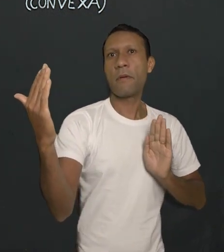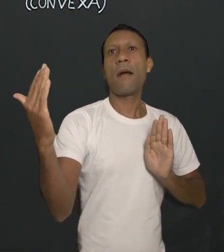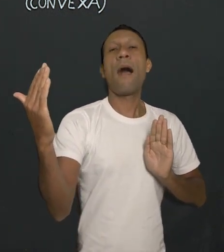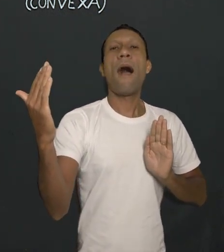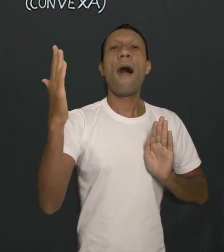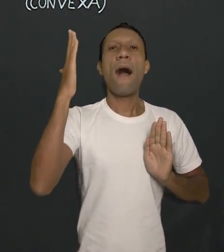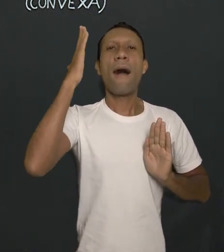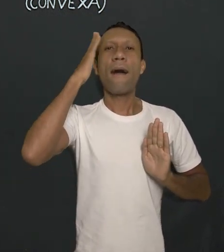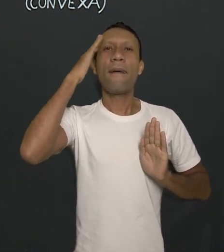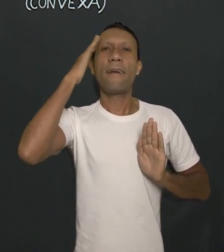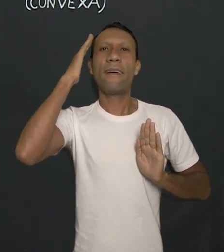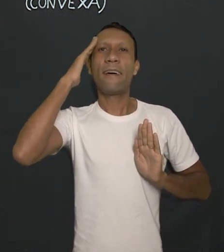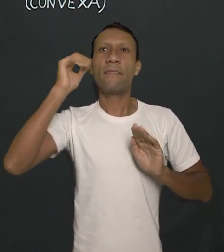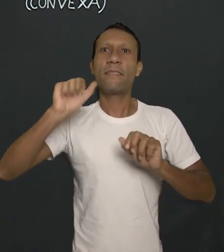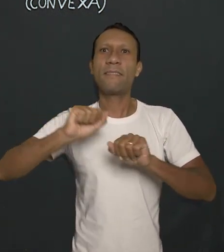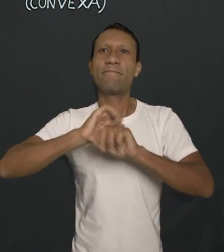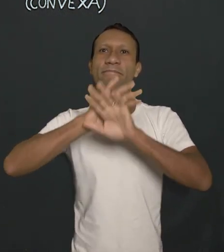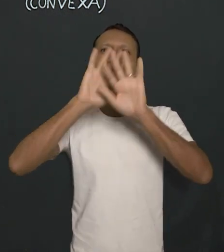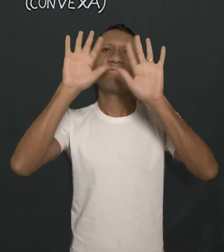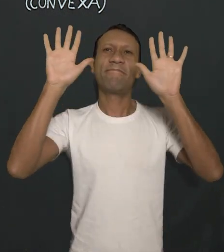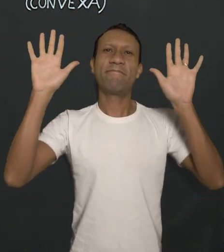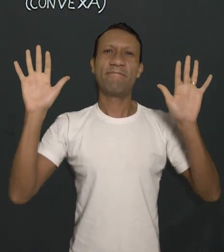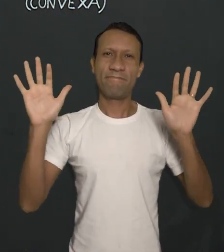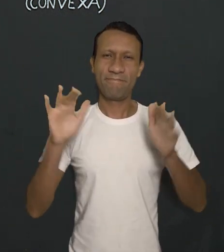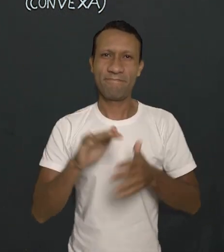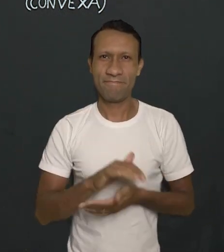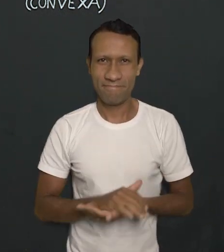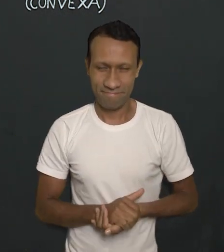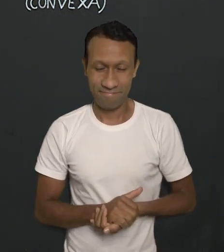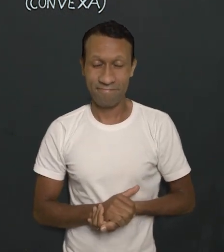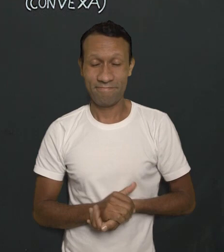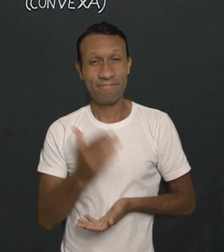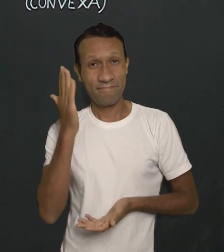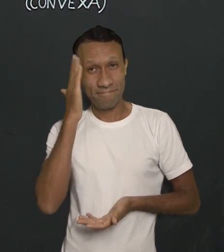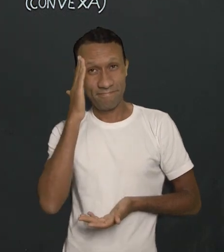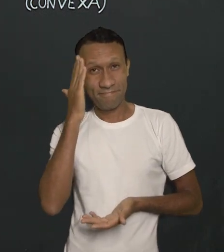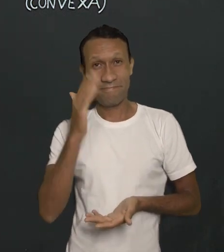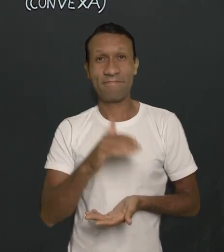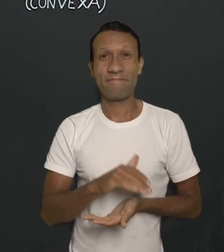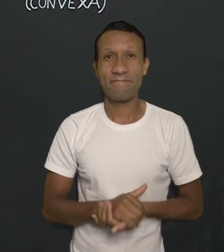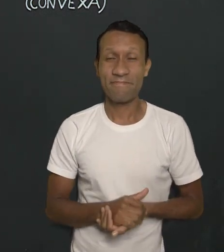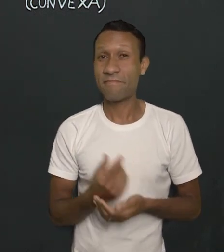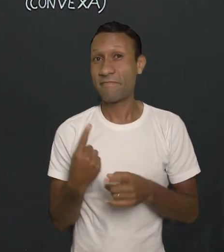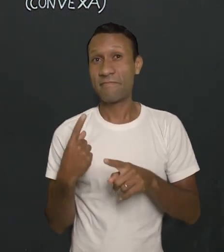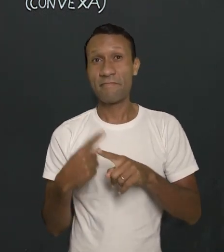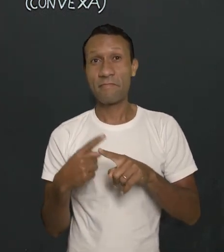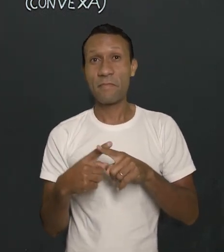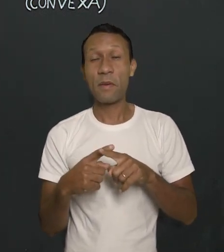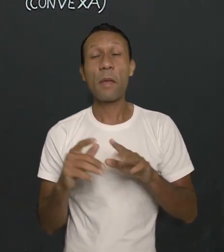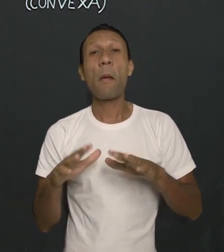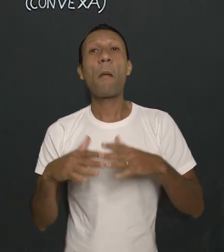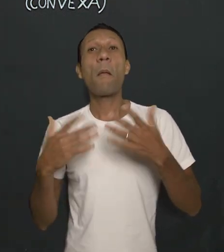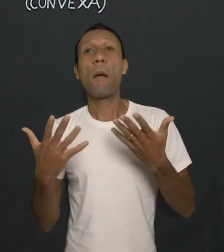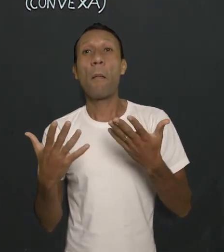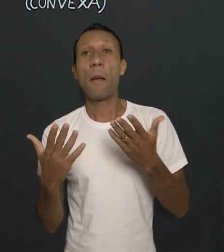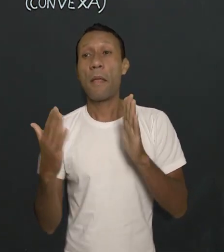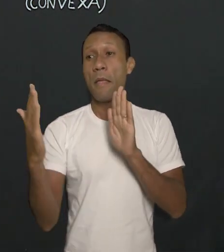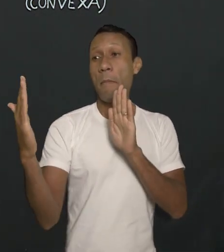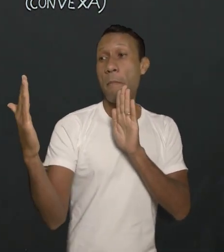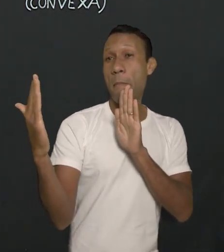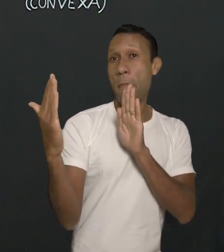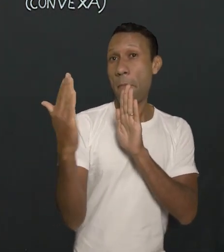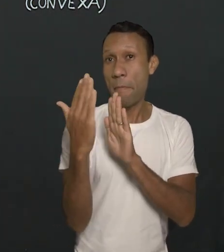como a imagem está mais longe, essa imagem vai ser formada antes, aqui na retina. Então, qual o problema do